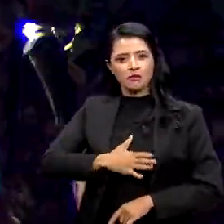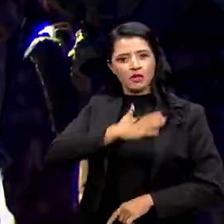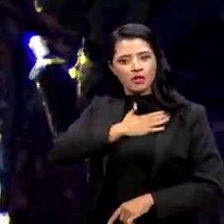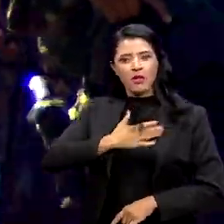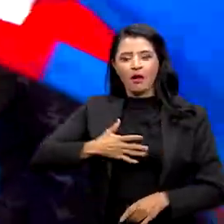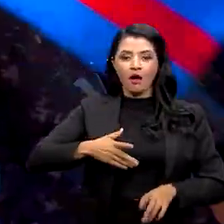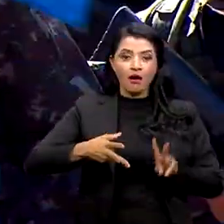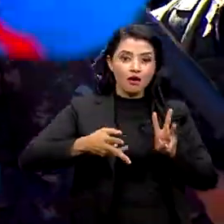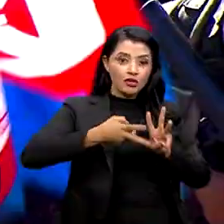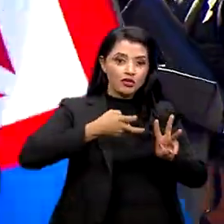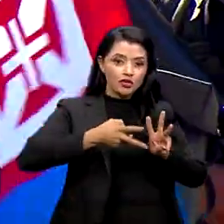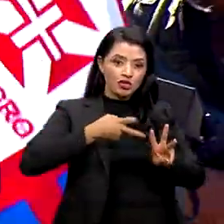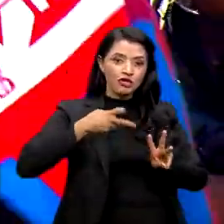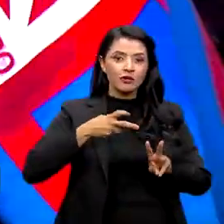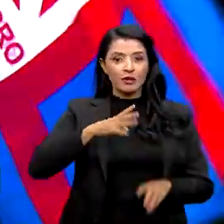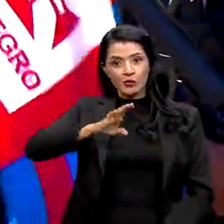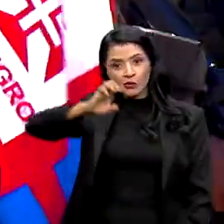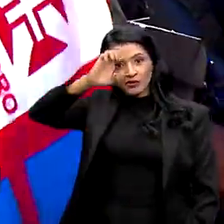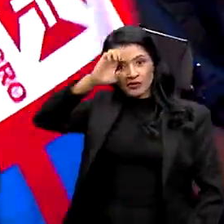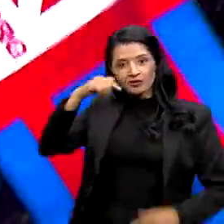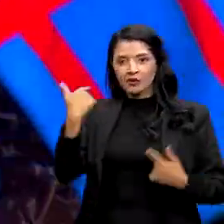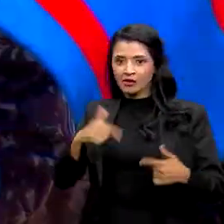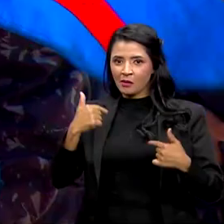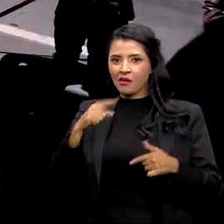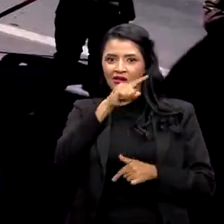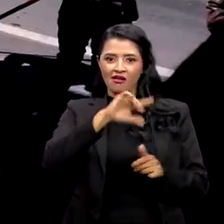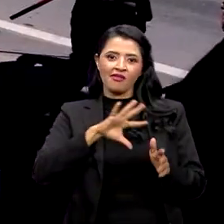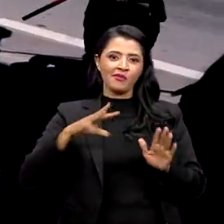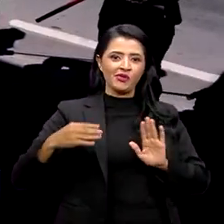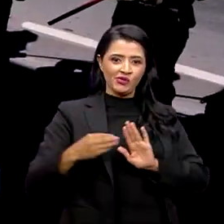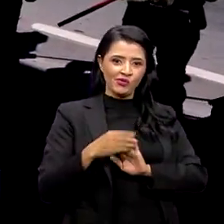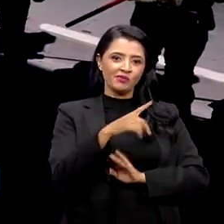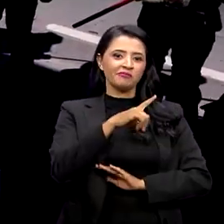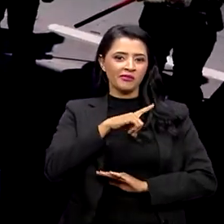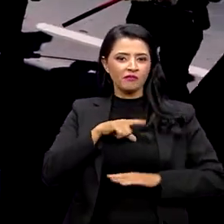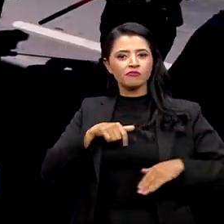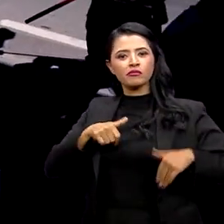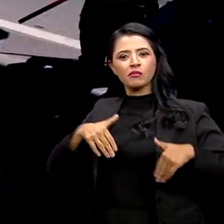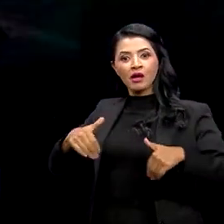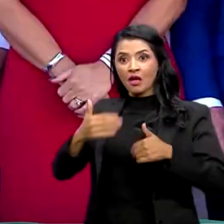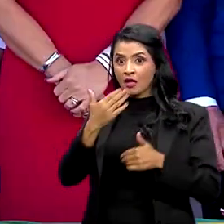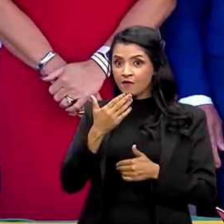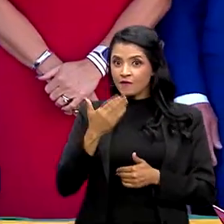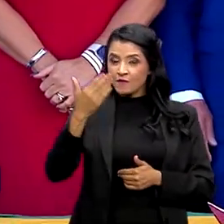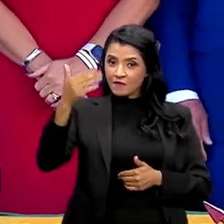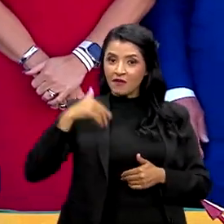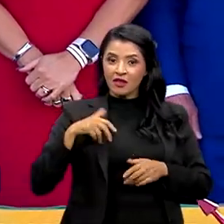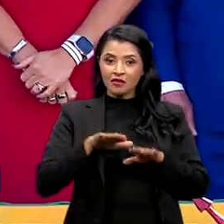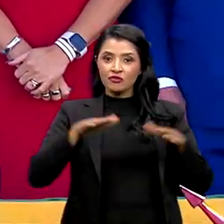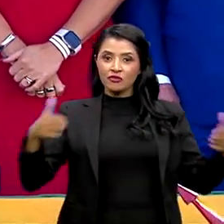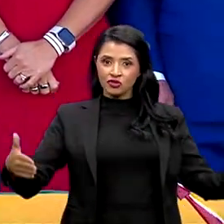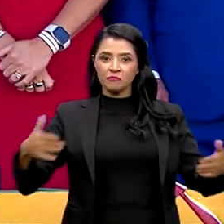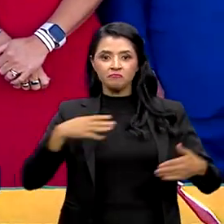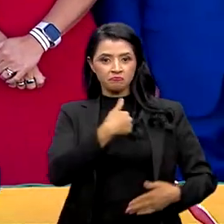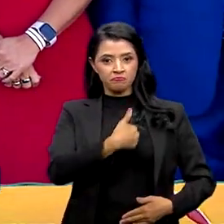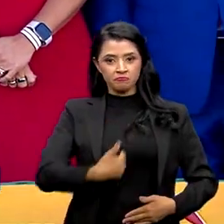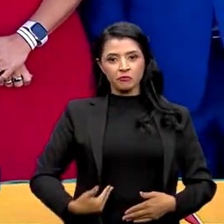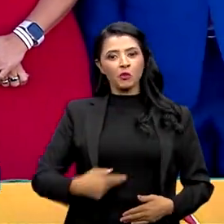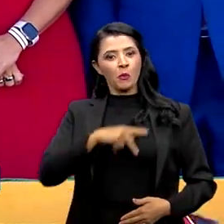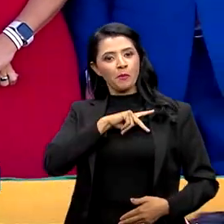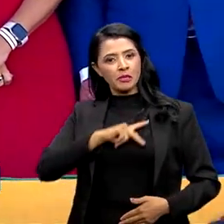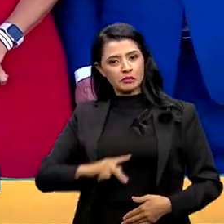indígenas do exército que atuam na Amazônia. Em frente ao palanque das autoridades e nas